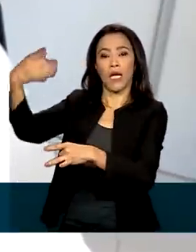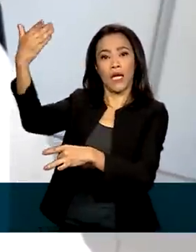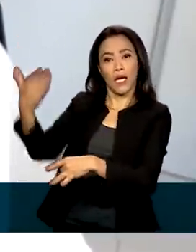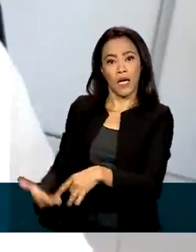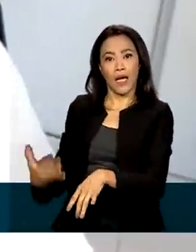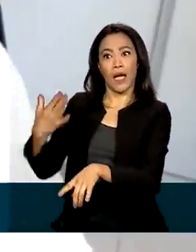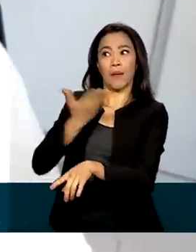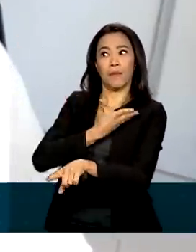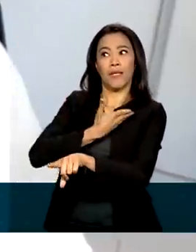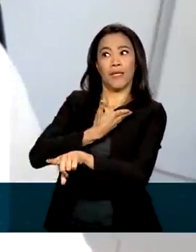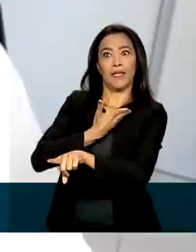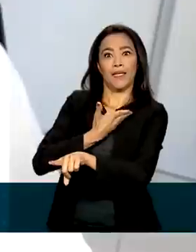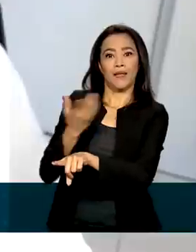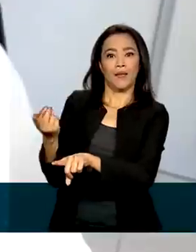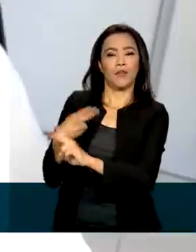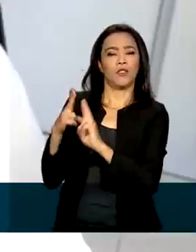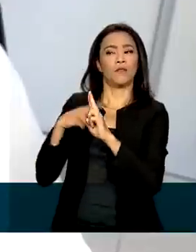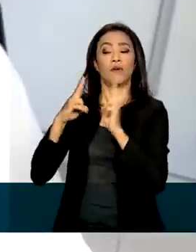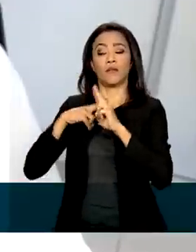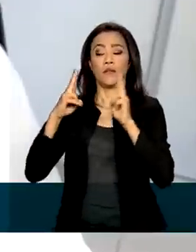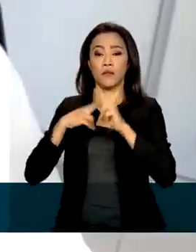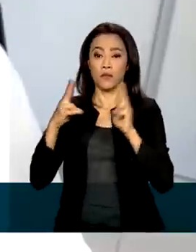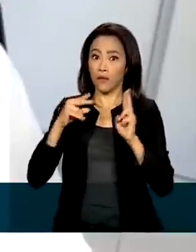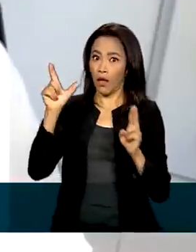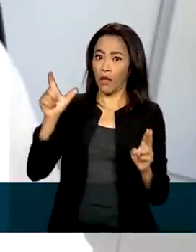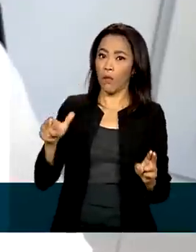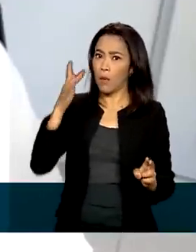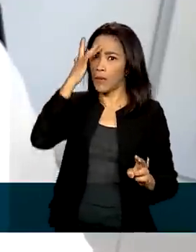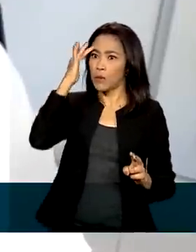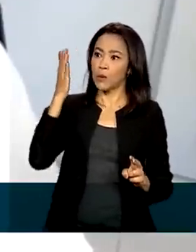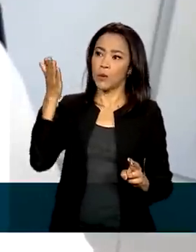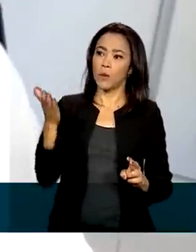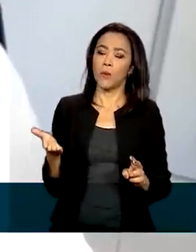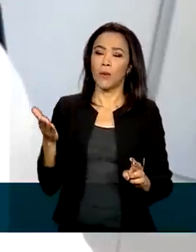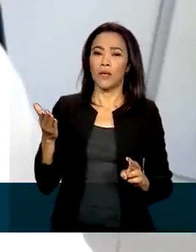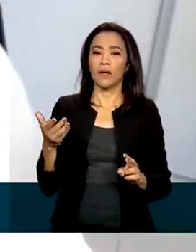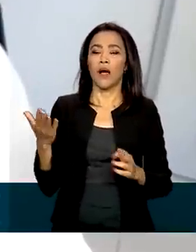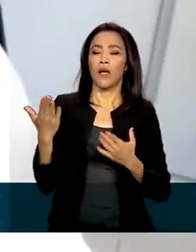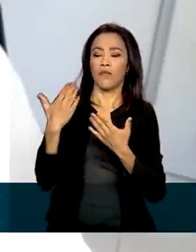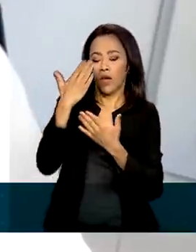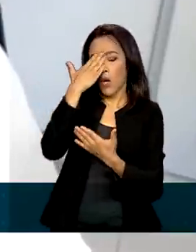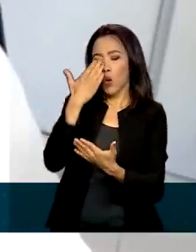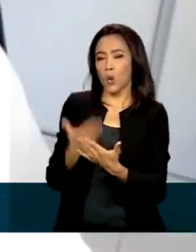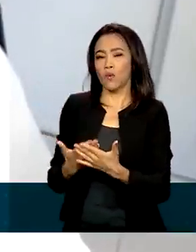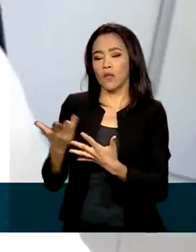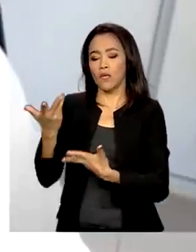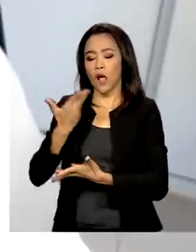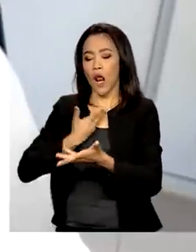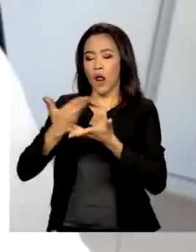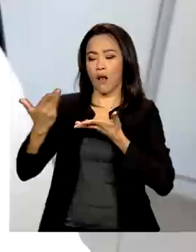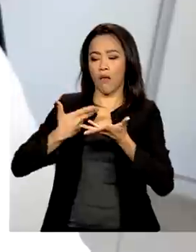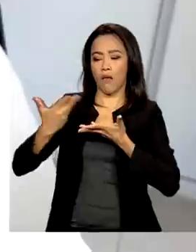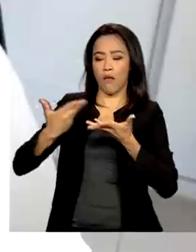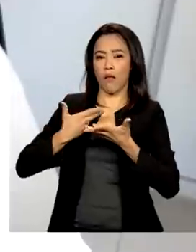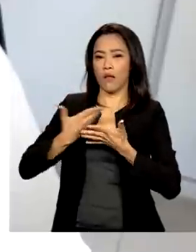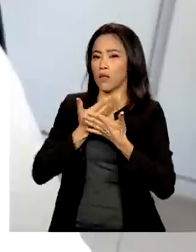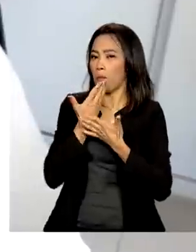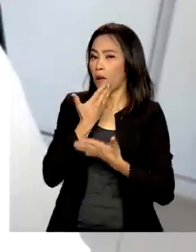amigo, se passa por uma pessoa que ela não é, cria um ambiente de confiança e consegue